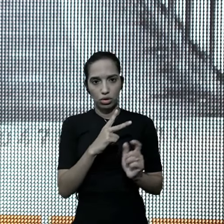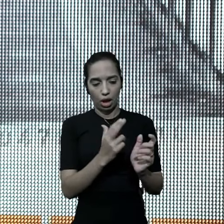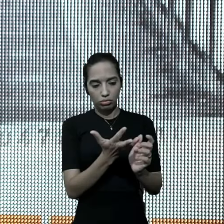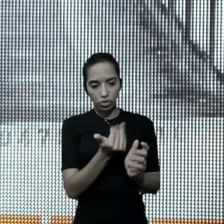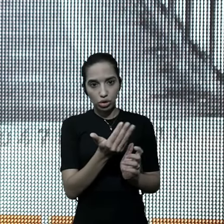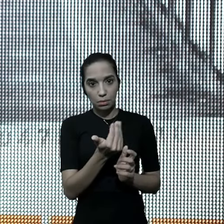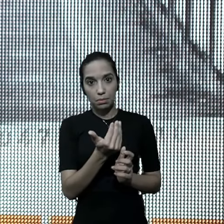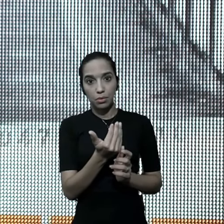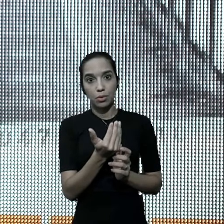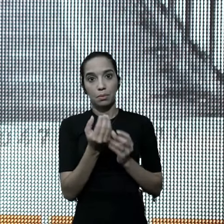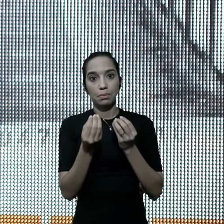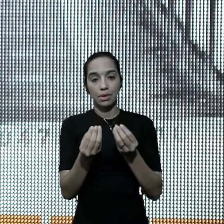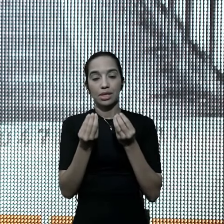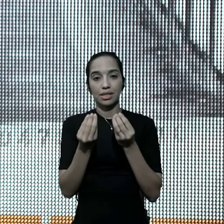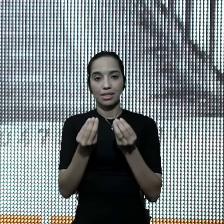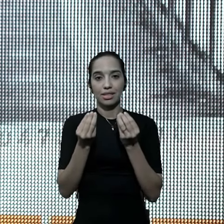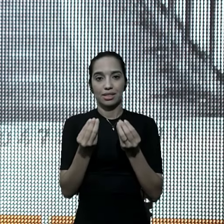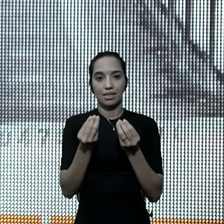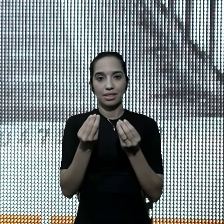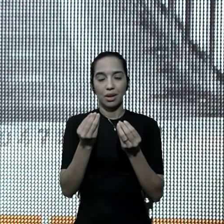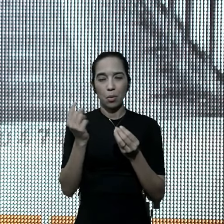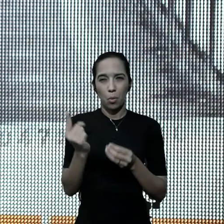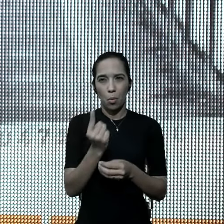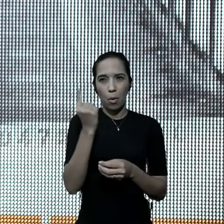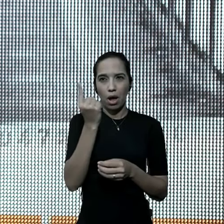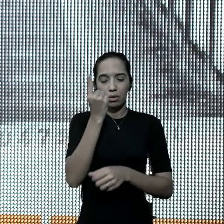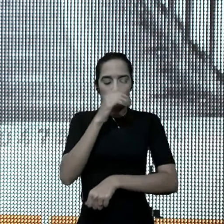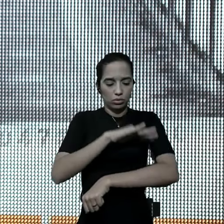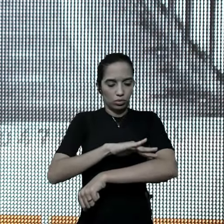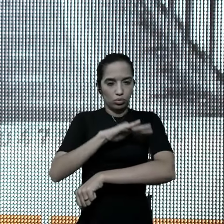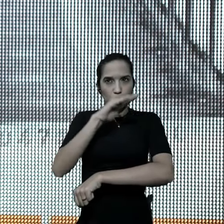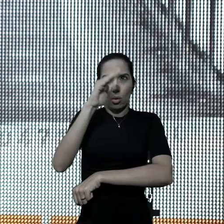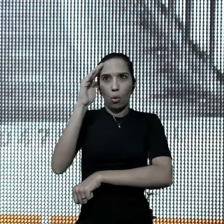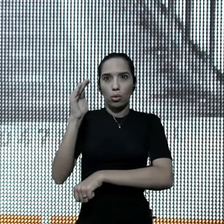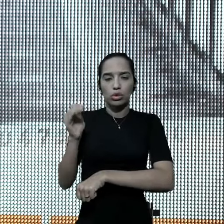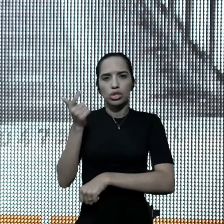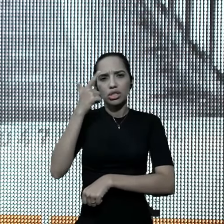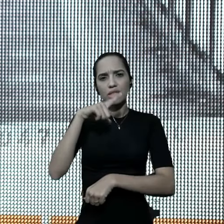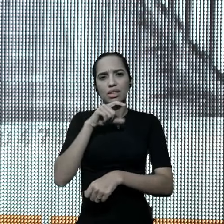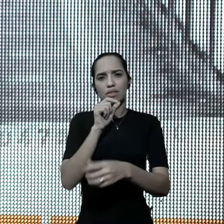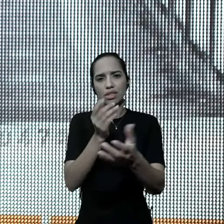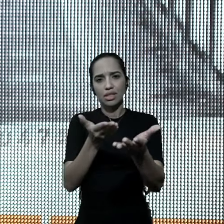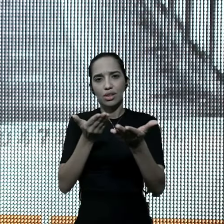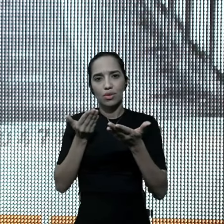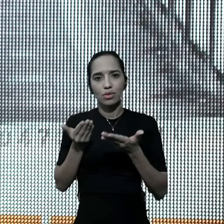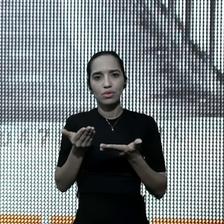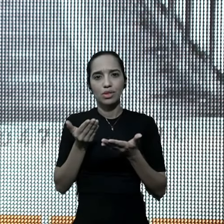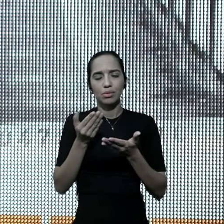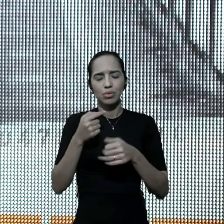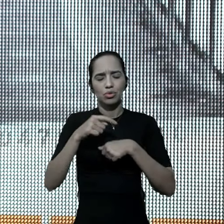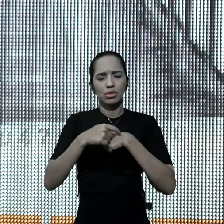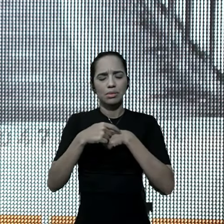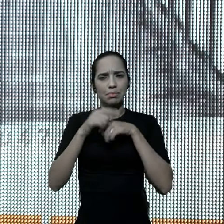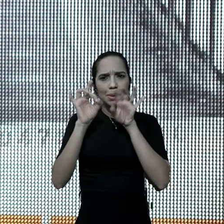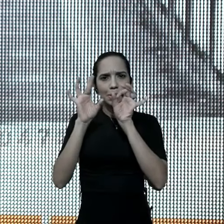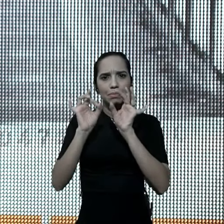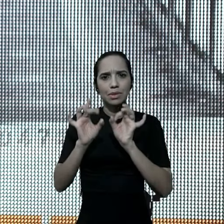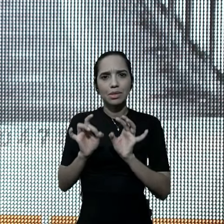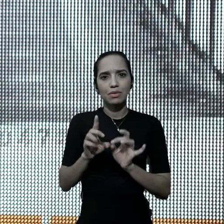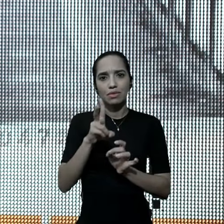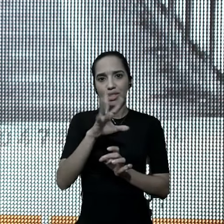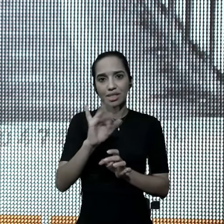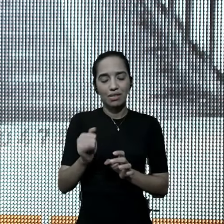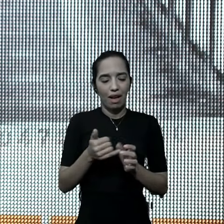particular, para um alto monte, quem você convidaria, para um momento especial, da sua vida, onde você, vai